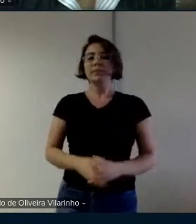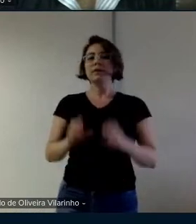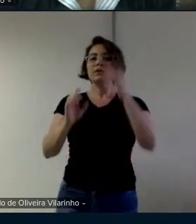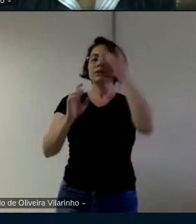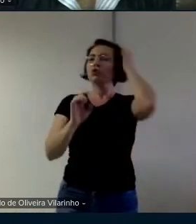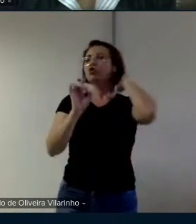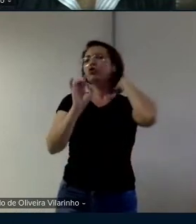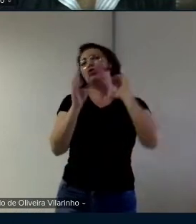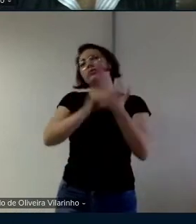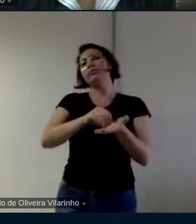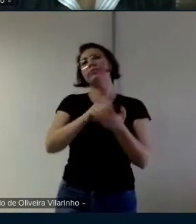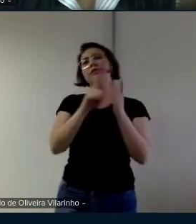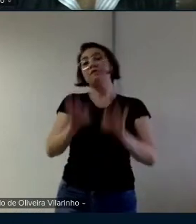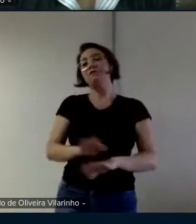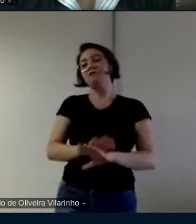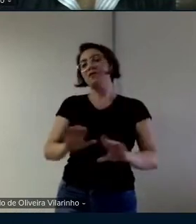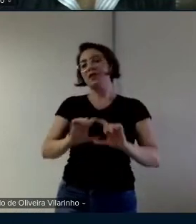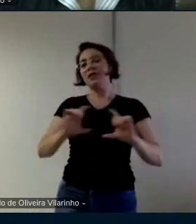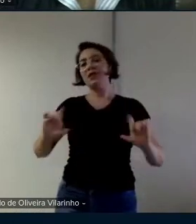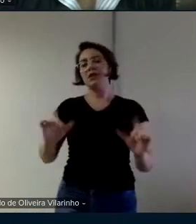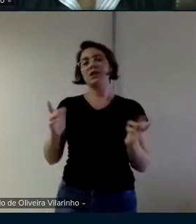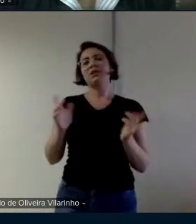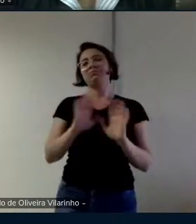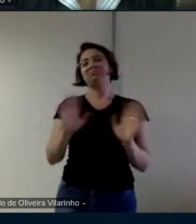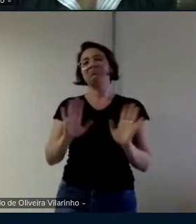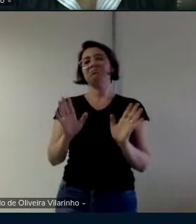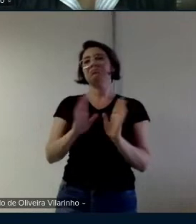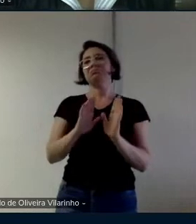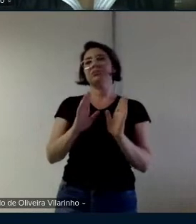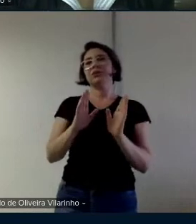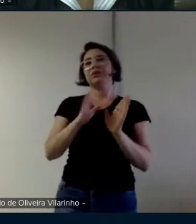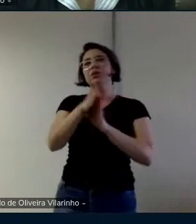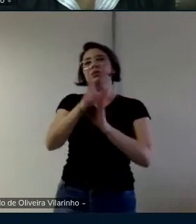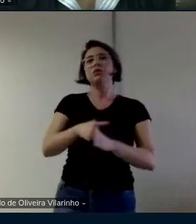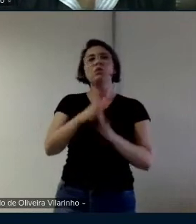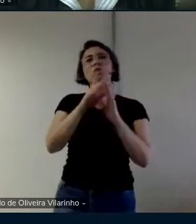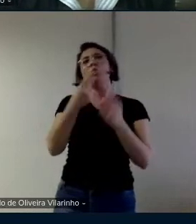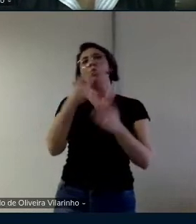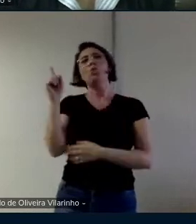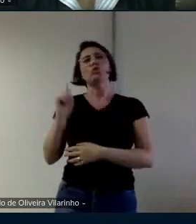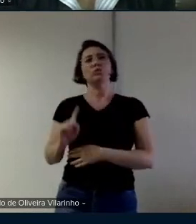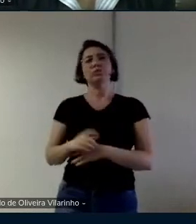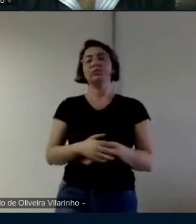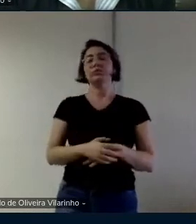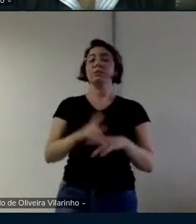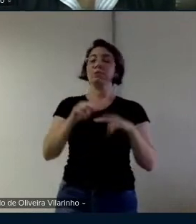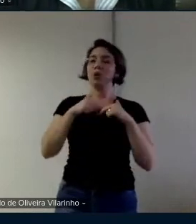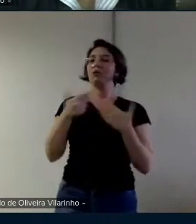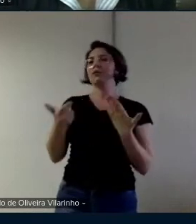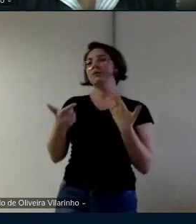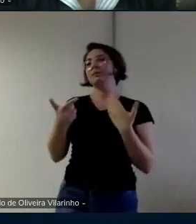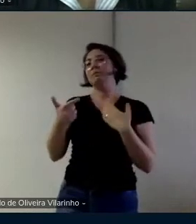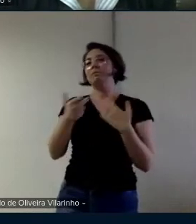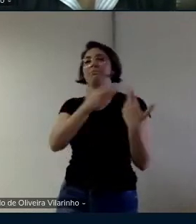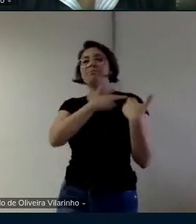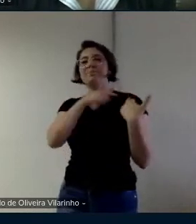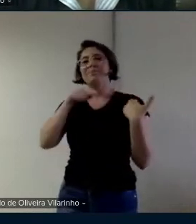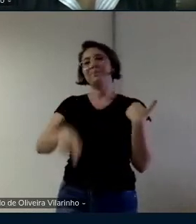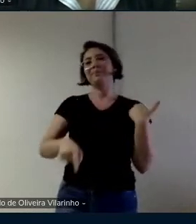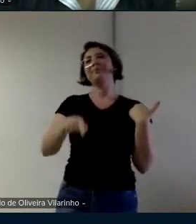finalização mesmo e um encaminhamento final então devido a esse papel que a professora Sandra ocupou de